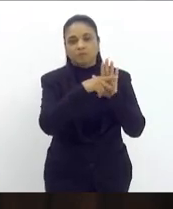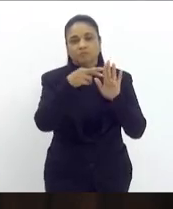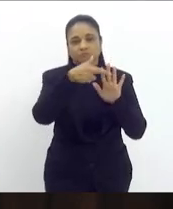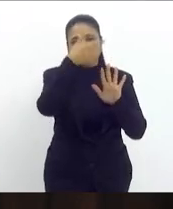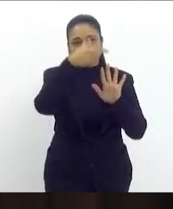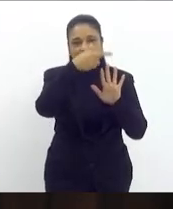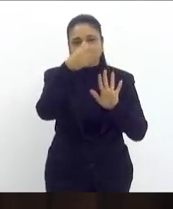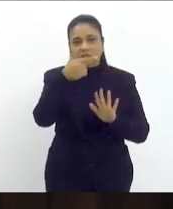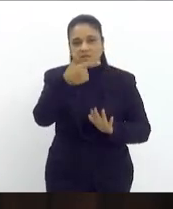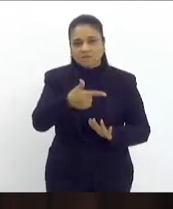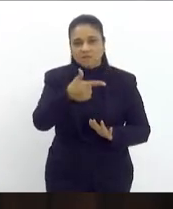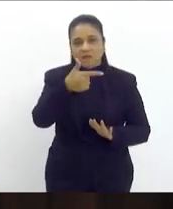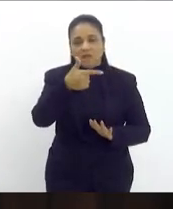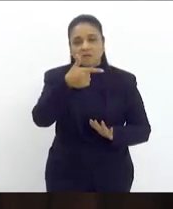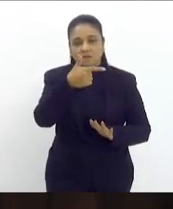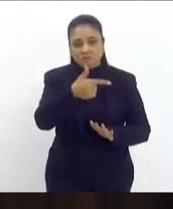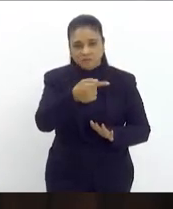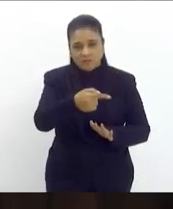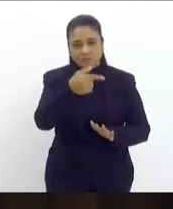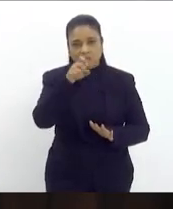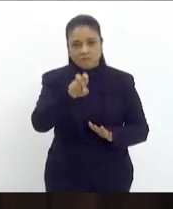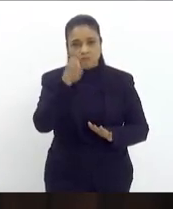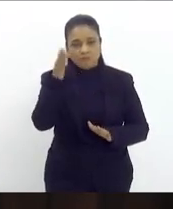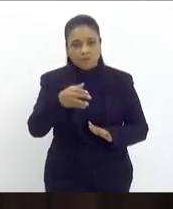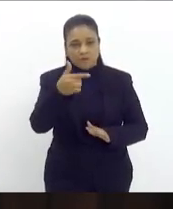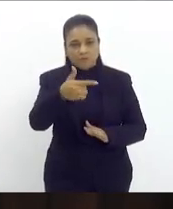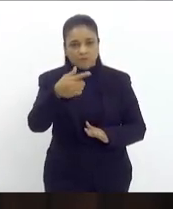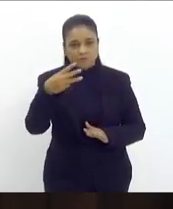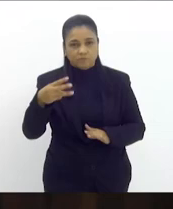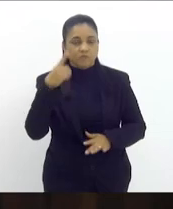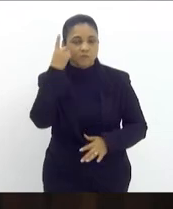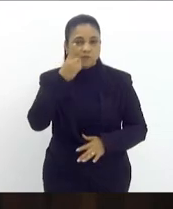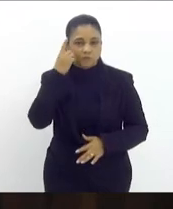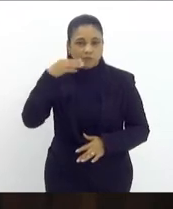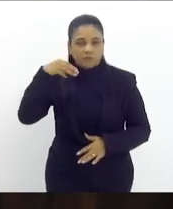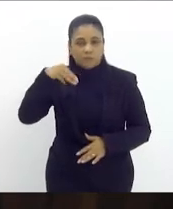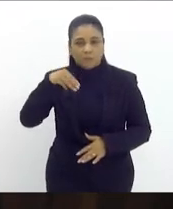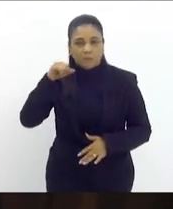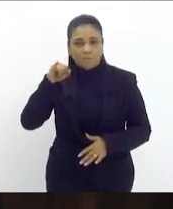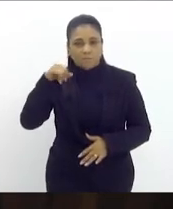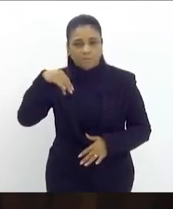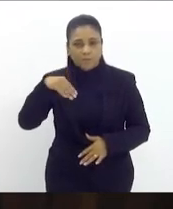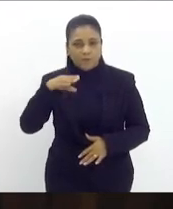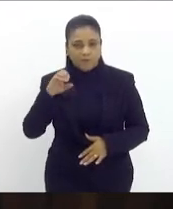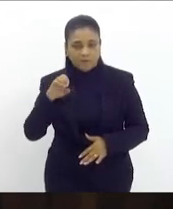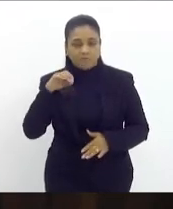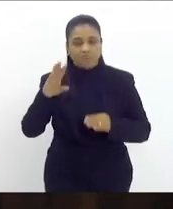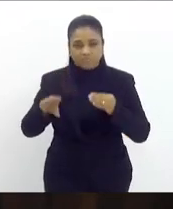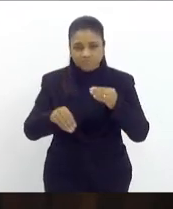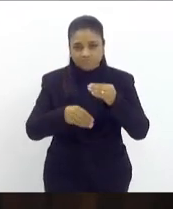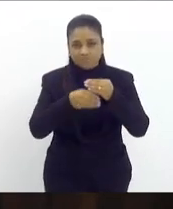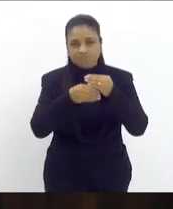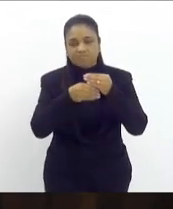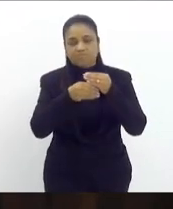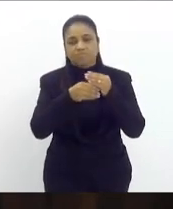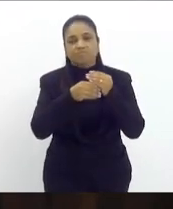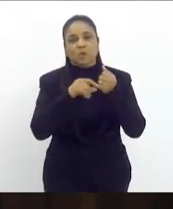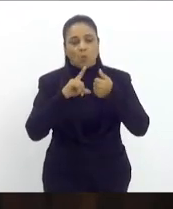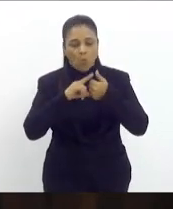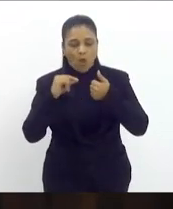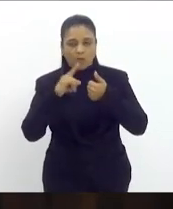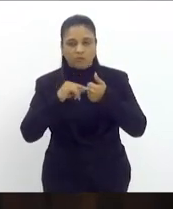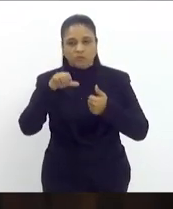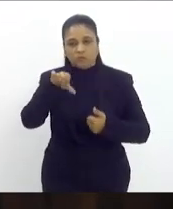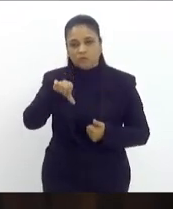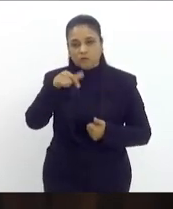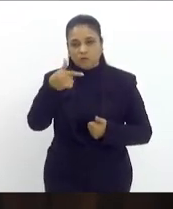número 75 de 2023 de autoria do deputado Carlos Mink, que acrescenta-se inciso ao artigo 91